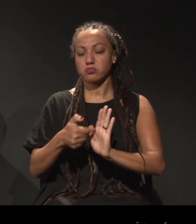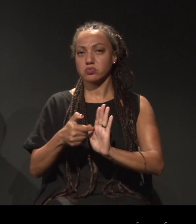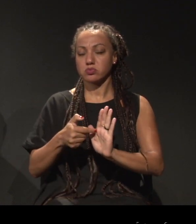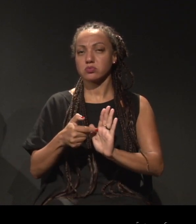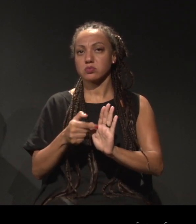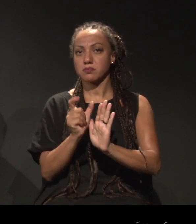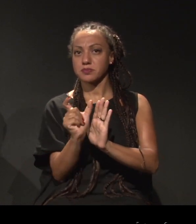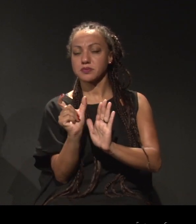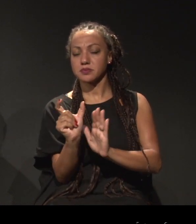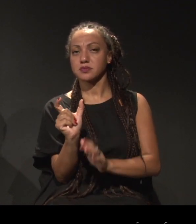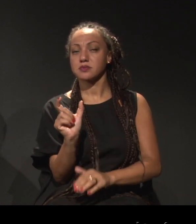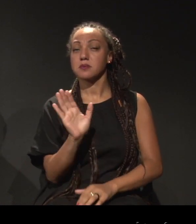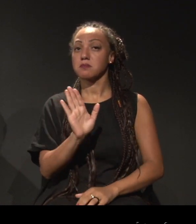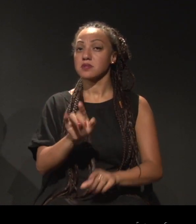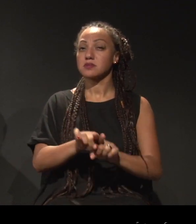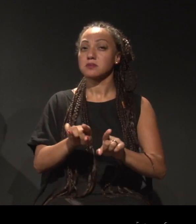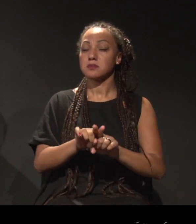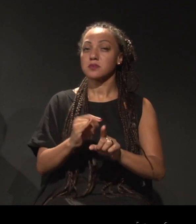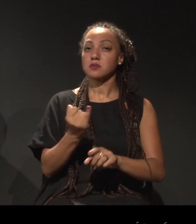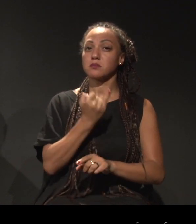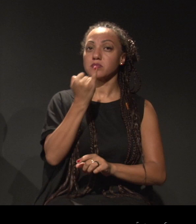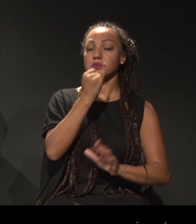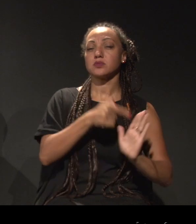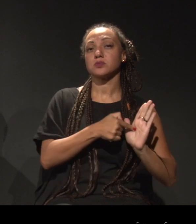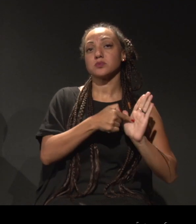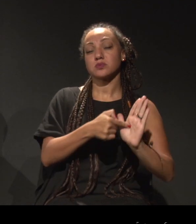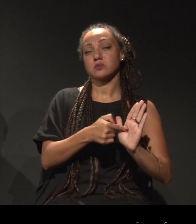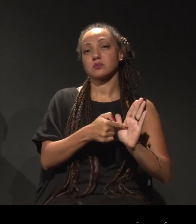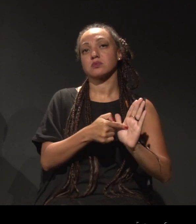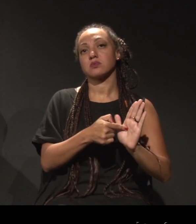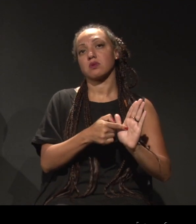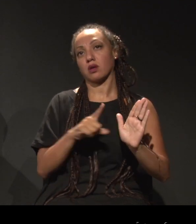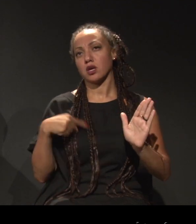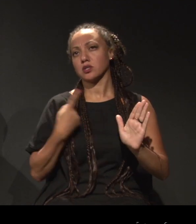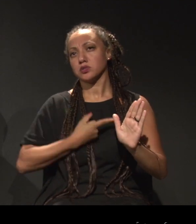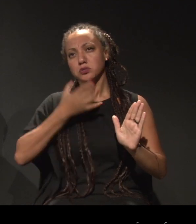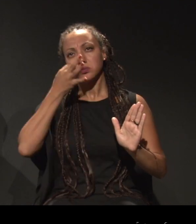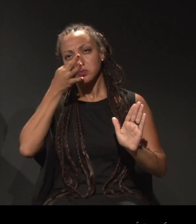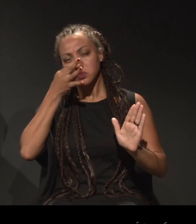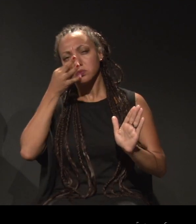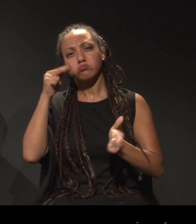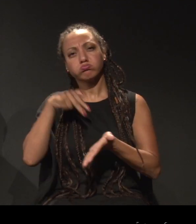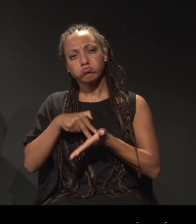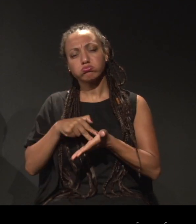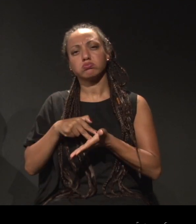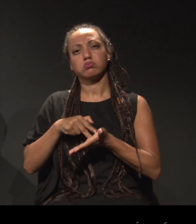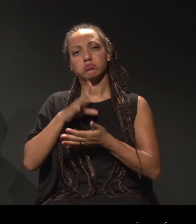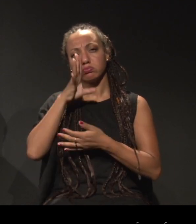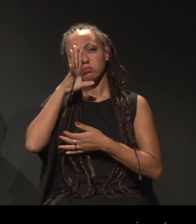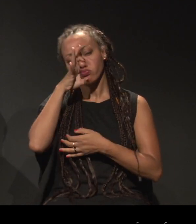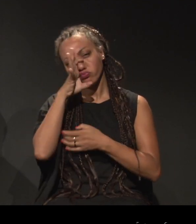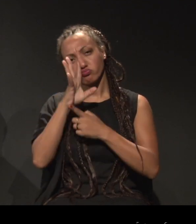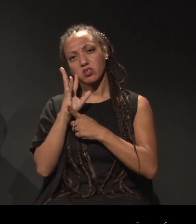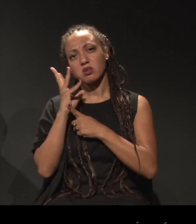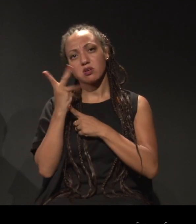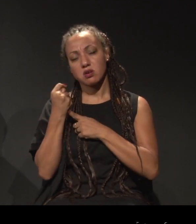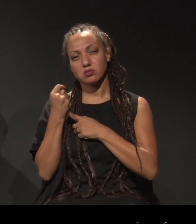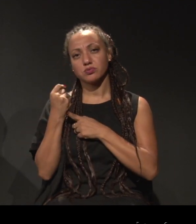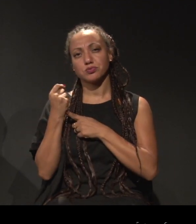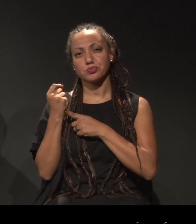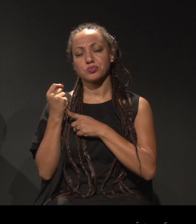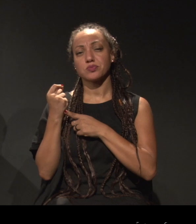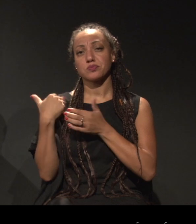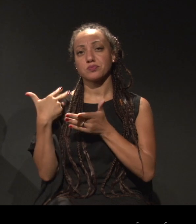interessante também sinalizarmos que, apesar da nossa existência e insistência na arte, é